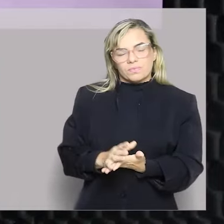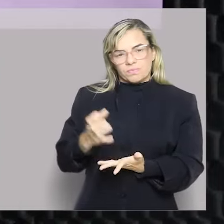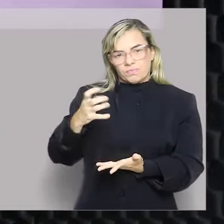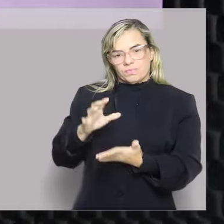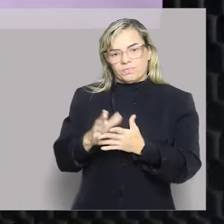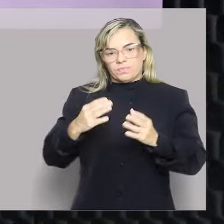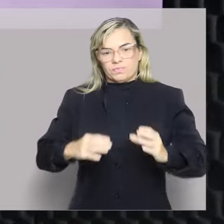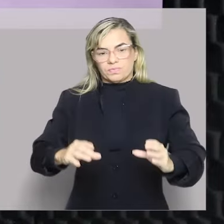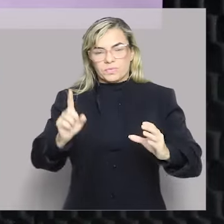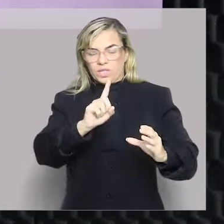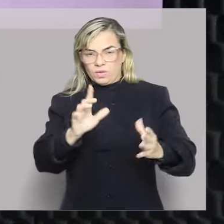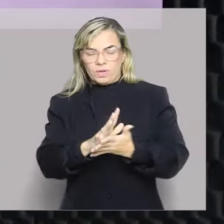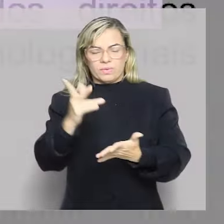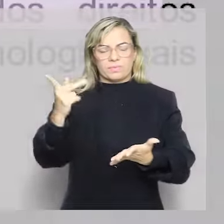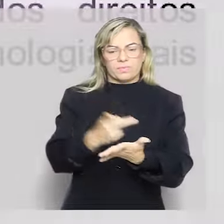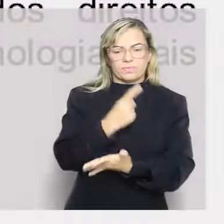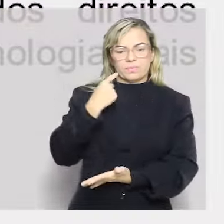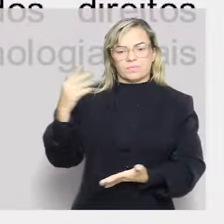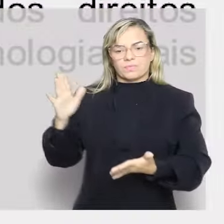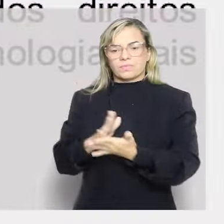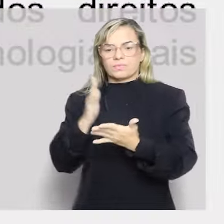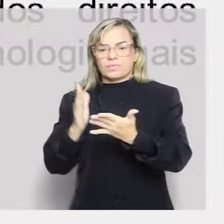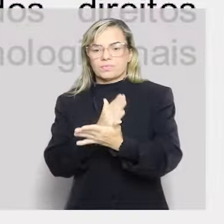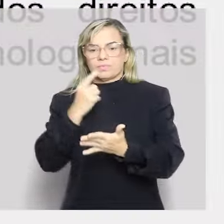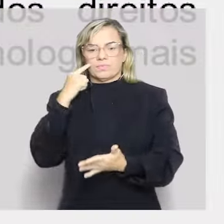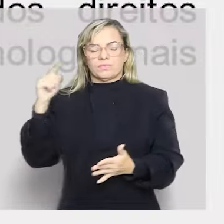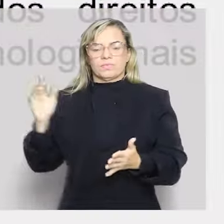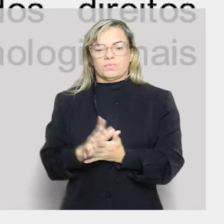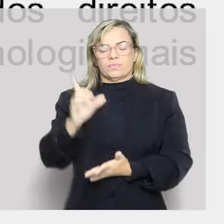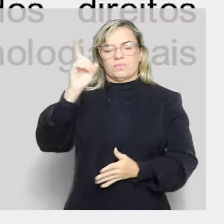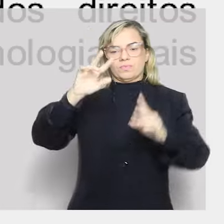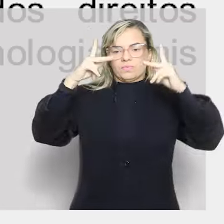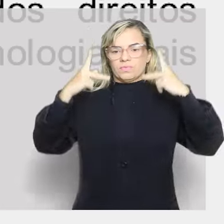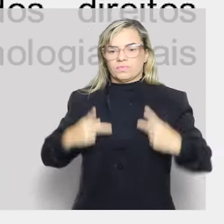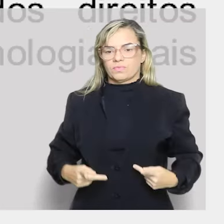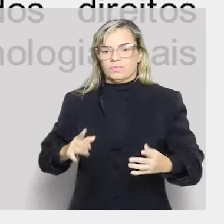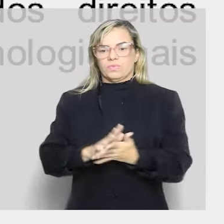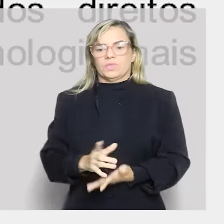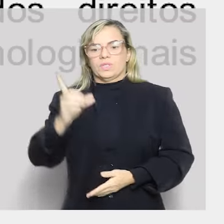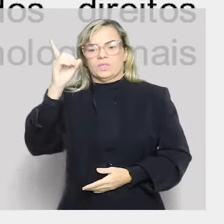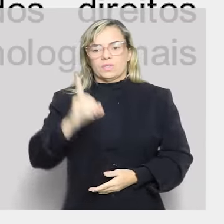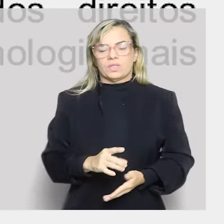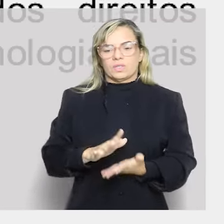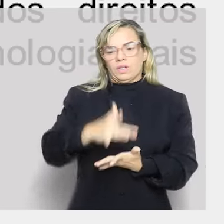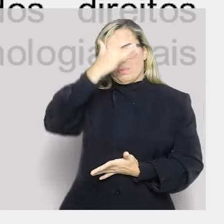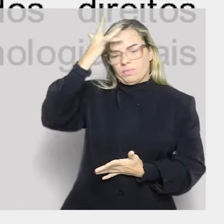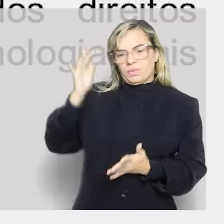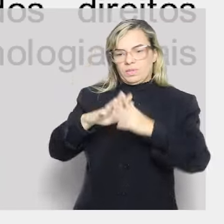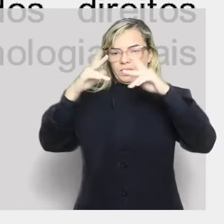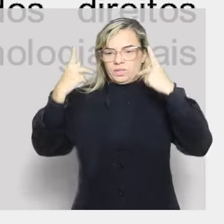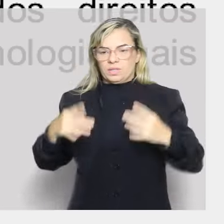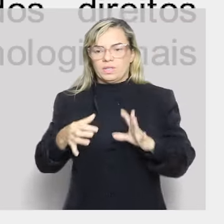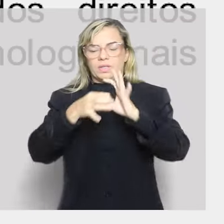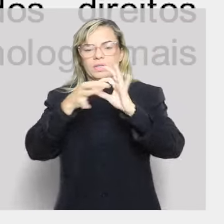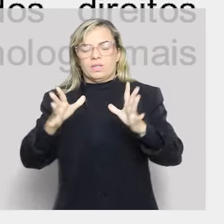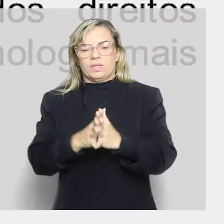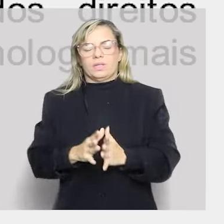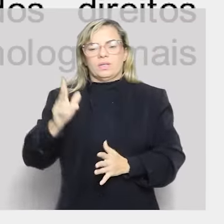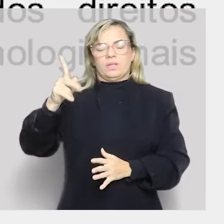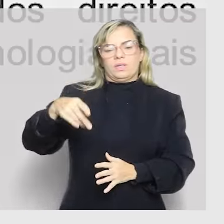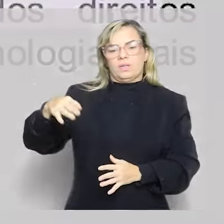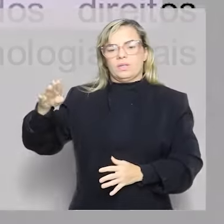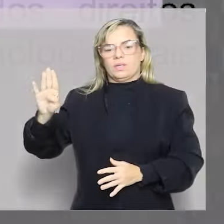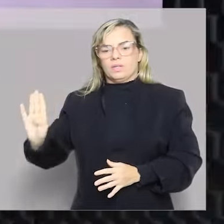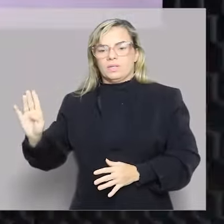Vai ter livro que vocês vão ver que vão chamar direitos humanos, direitos da pessoa humana, liberdades públicas. Gente,